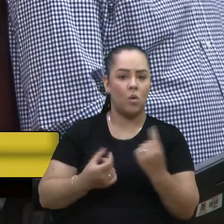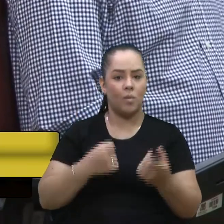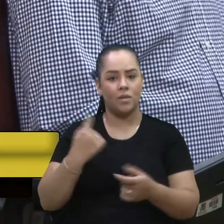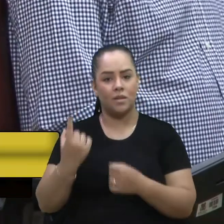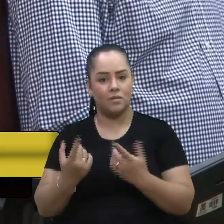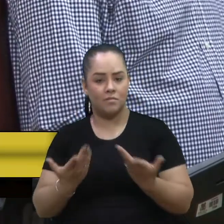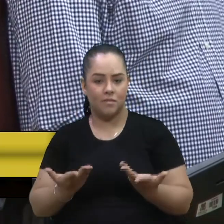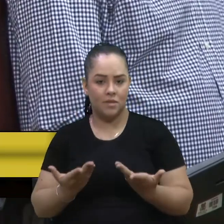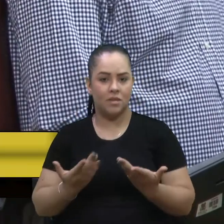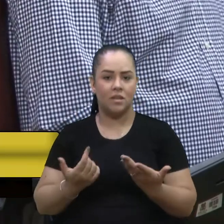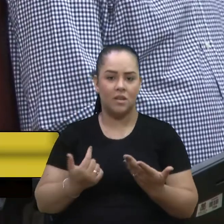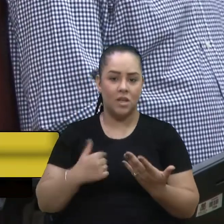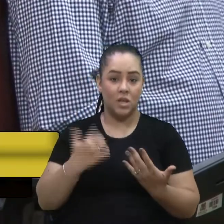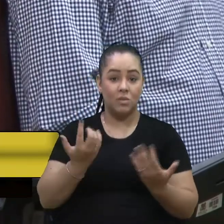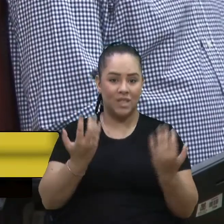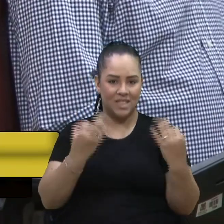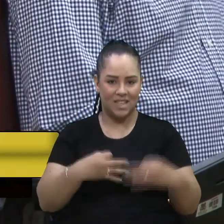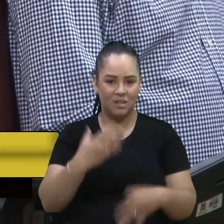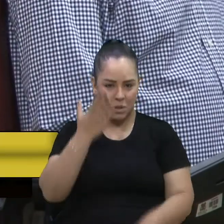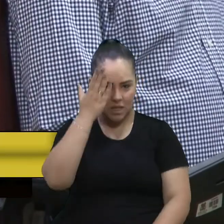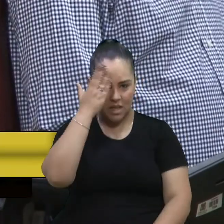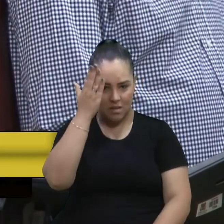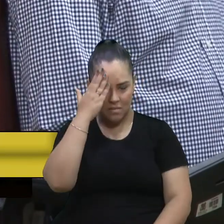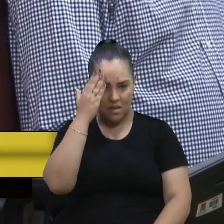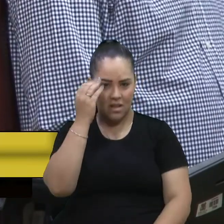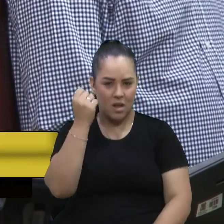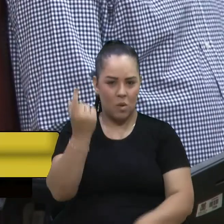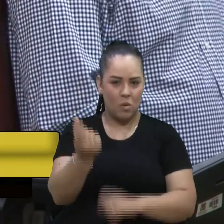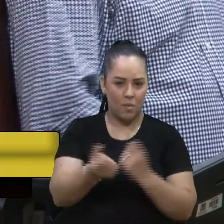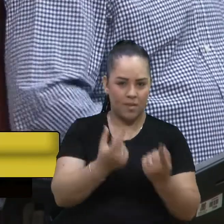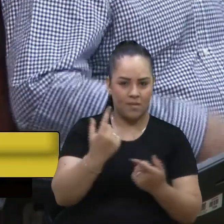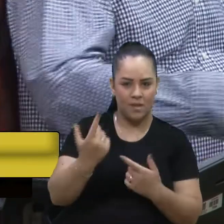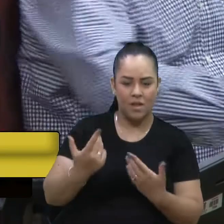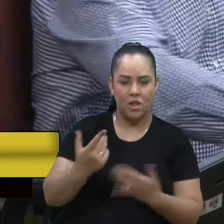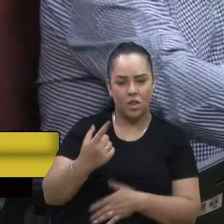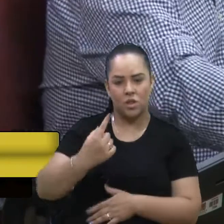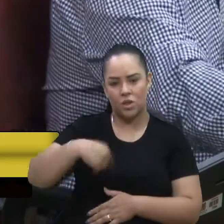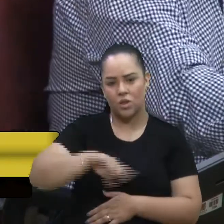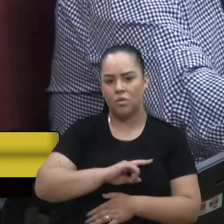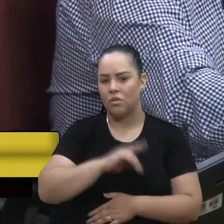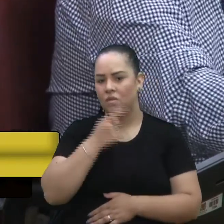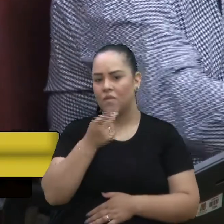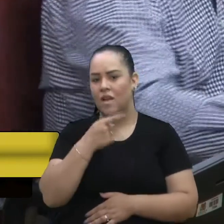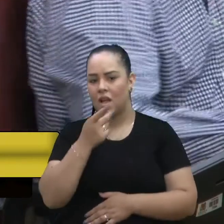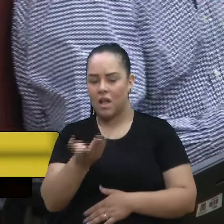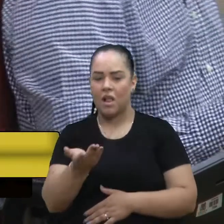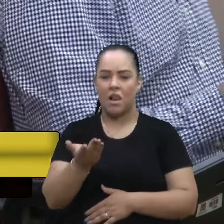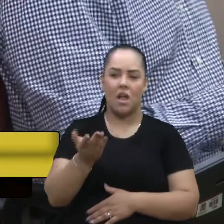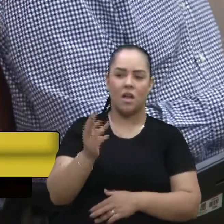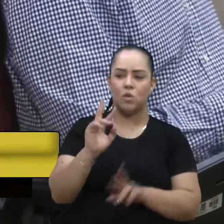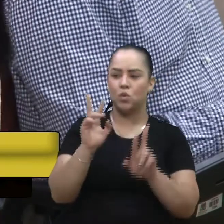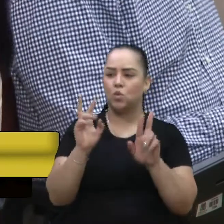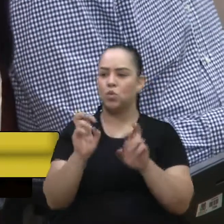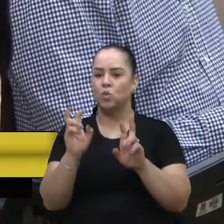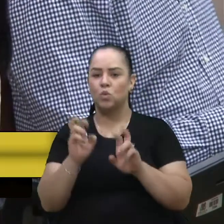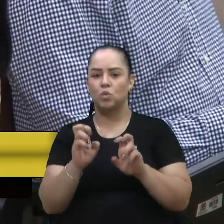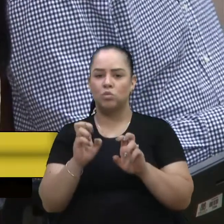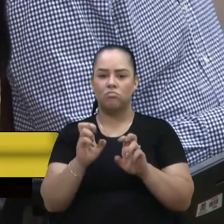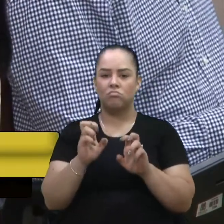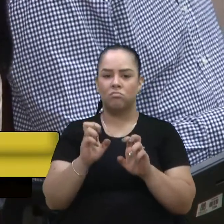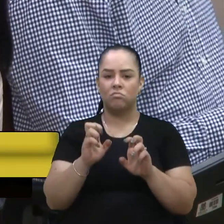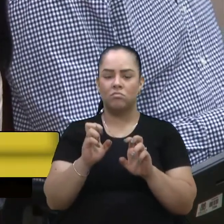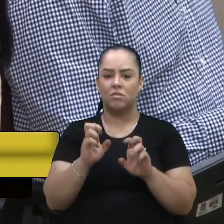certeza disso não acham tenho certeza que muitas vezes nós aqui citamos questões na teoria